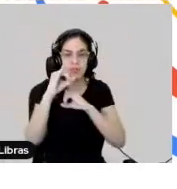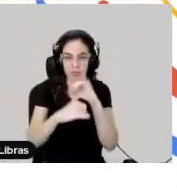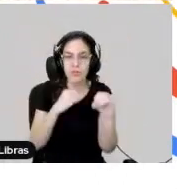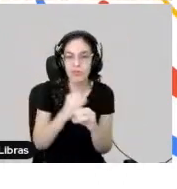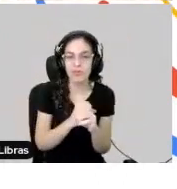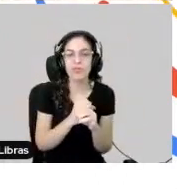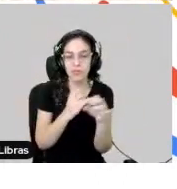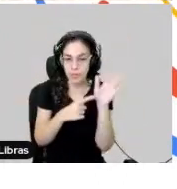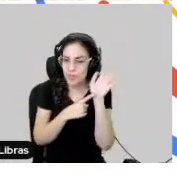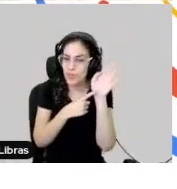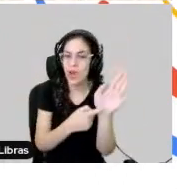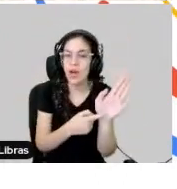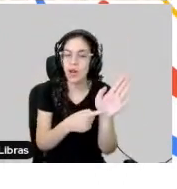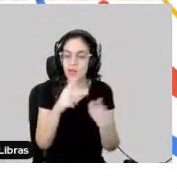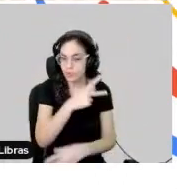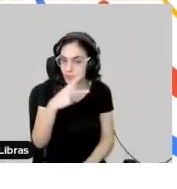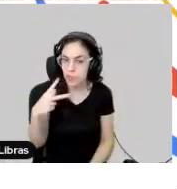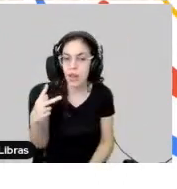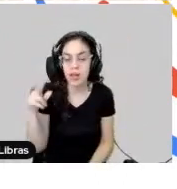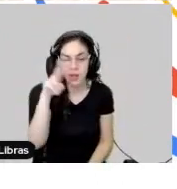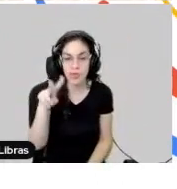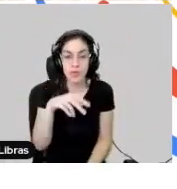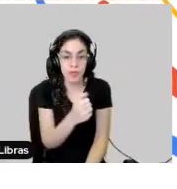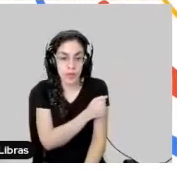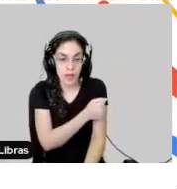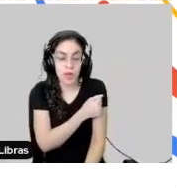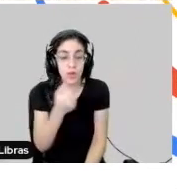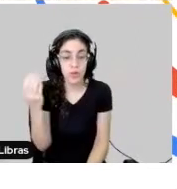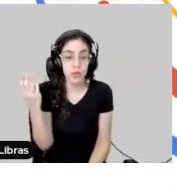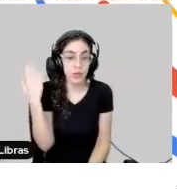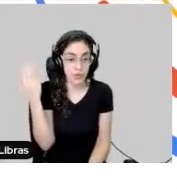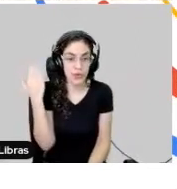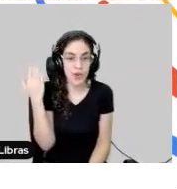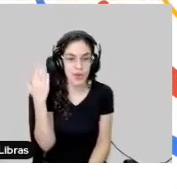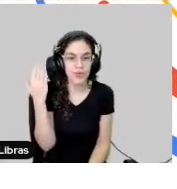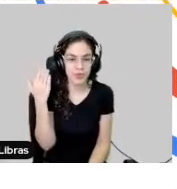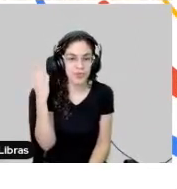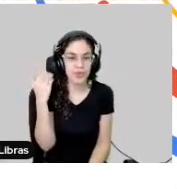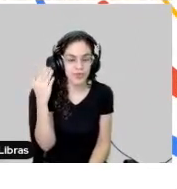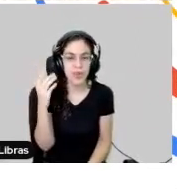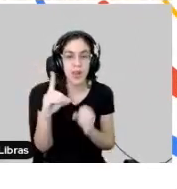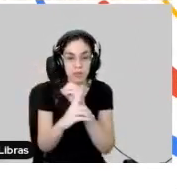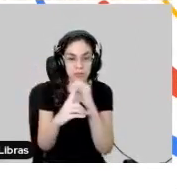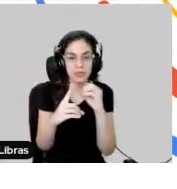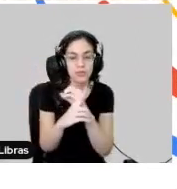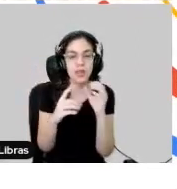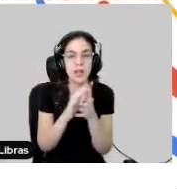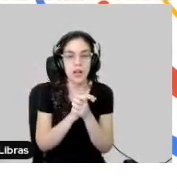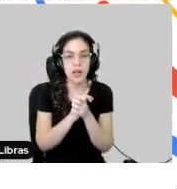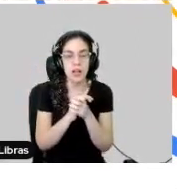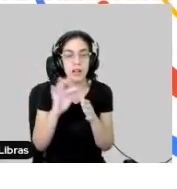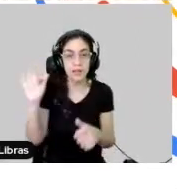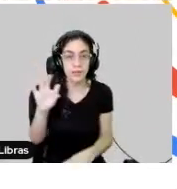ser projetados pelo professor, vistas pelo aluno, a gente tem que voltar com esse projeto todo, né? Então, a faculdade já vem de uma era de